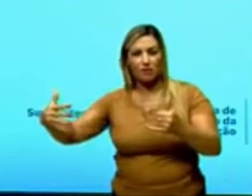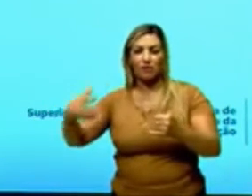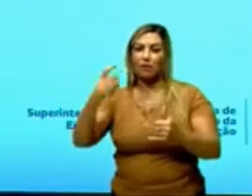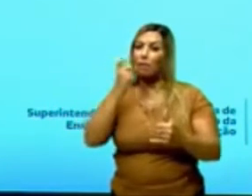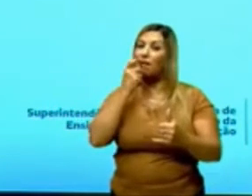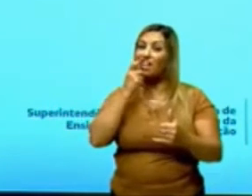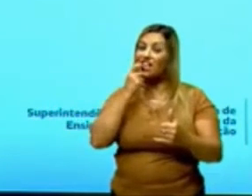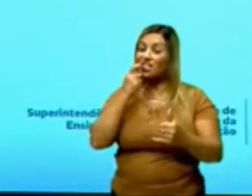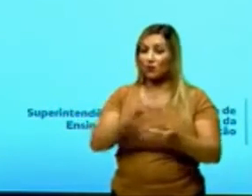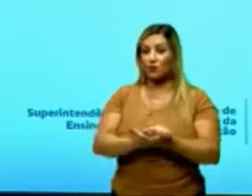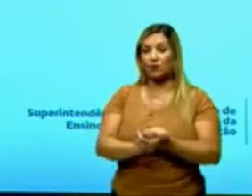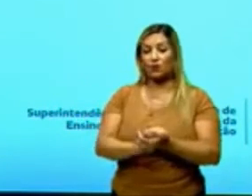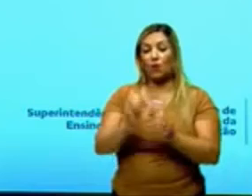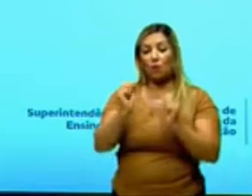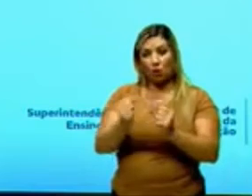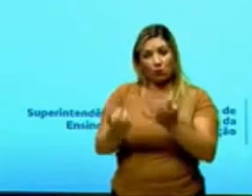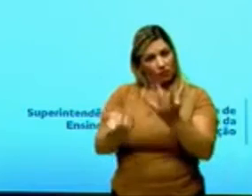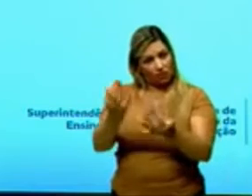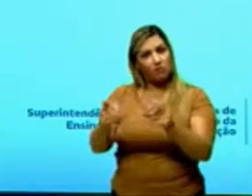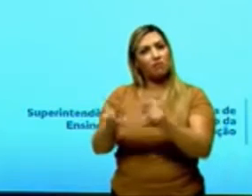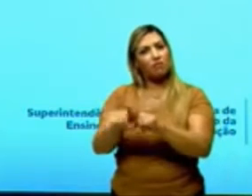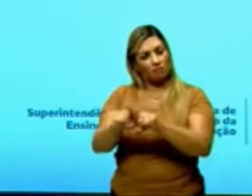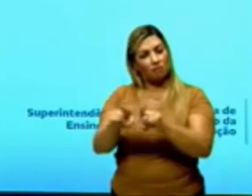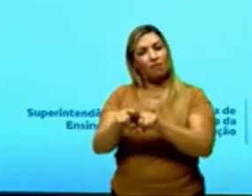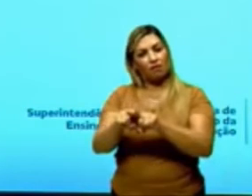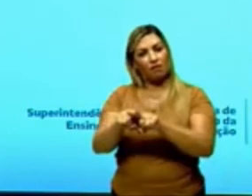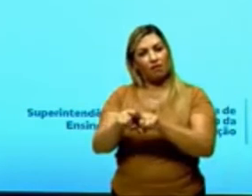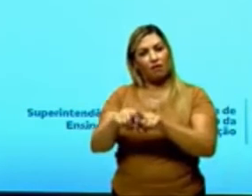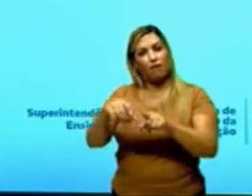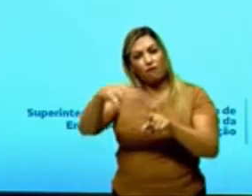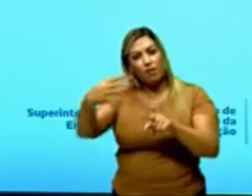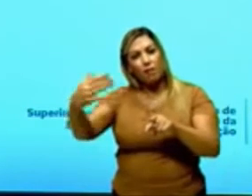por quê? Porque eu posso aquecer, né, essa fibra aí.